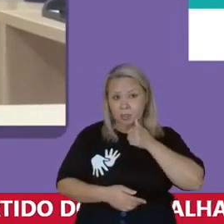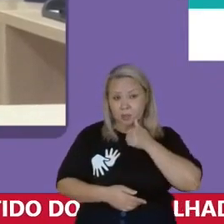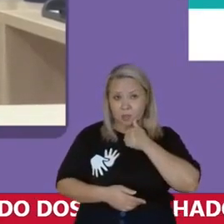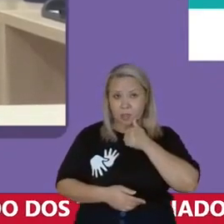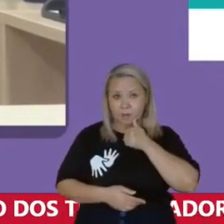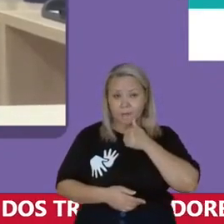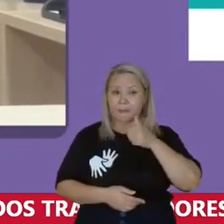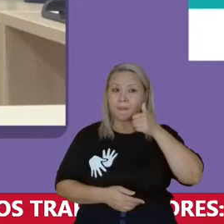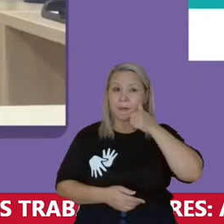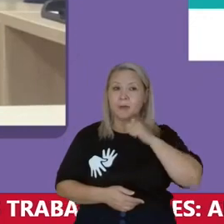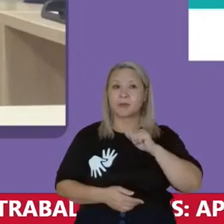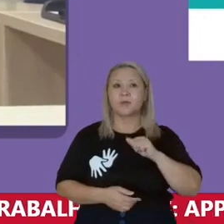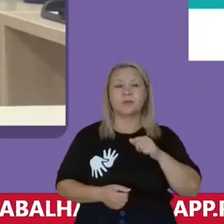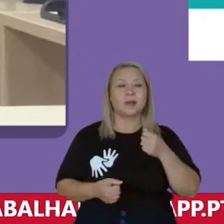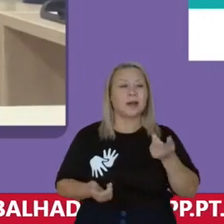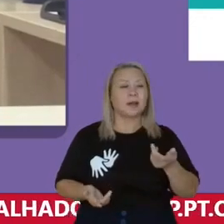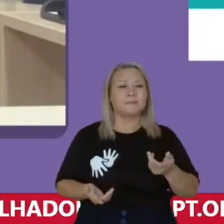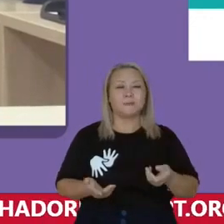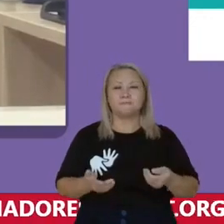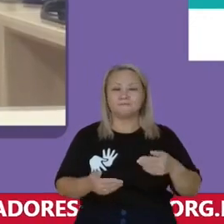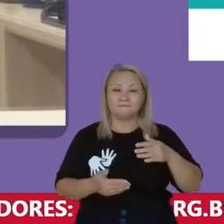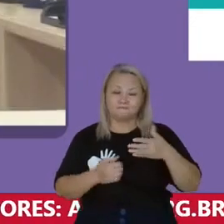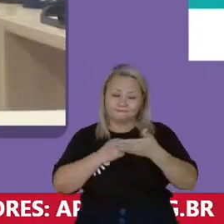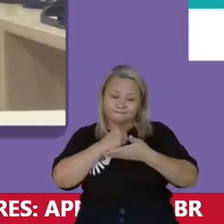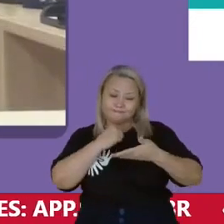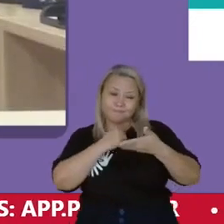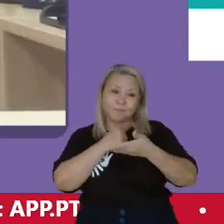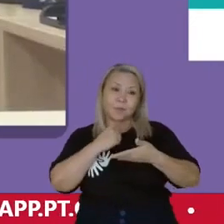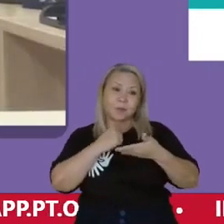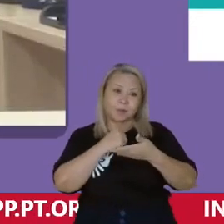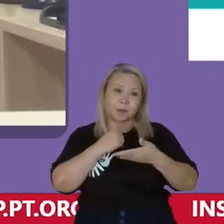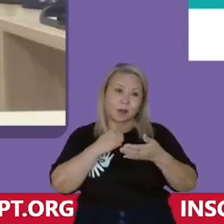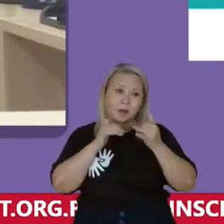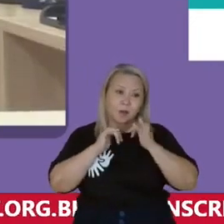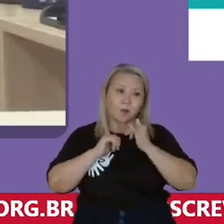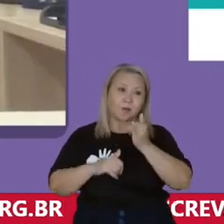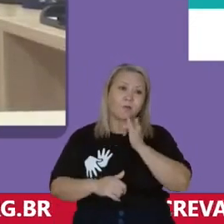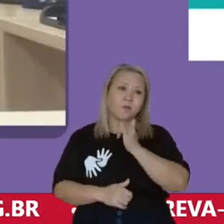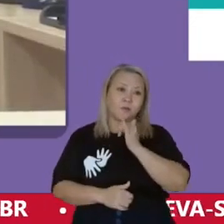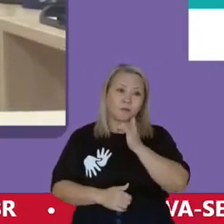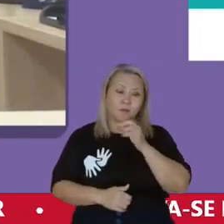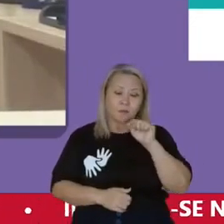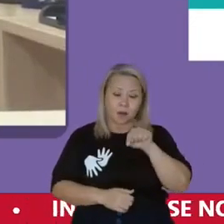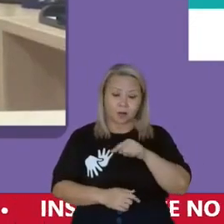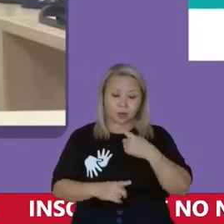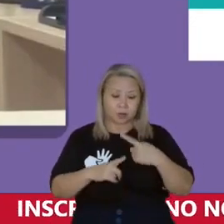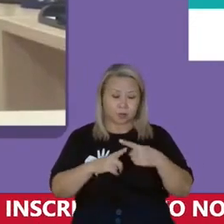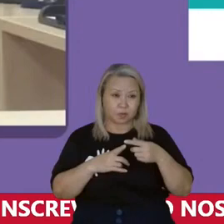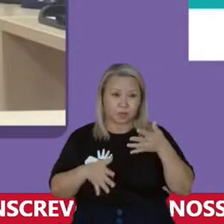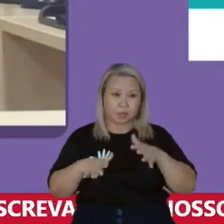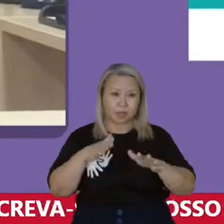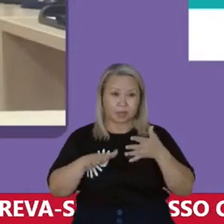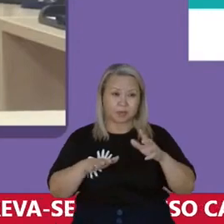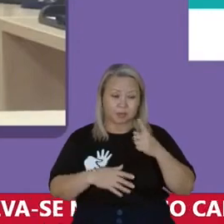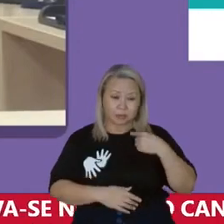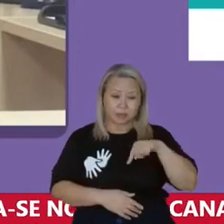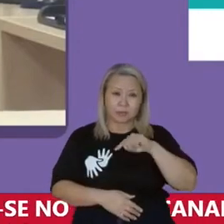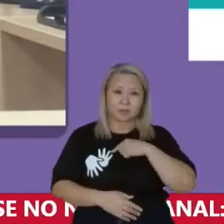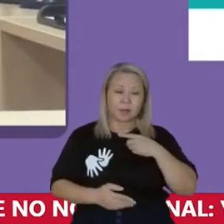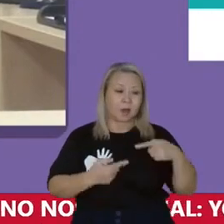mulheres foram fundamentais Eu digo isso porque Às vezes nós